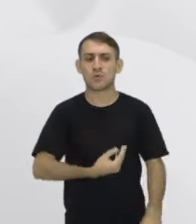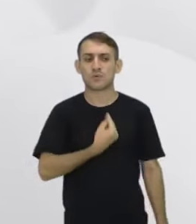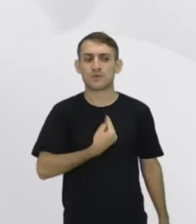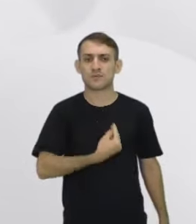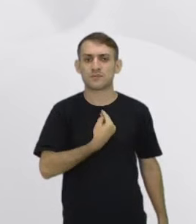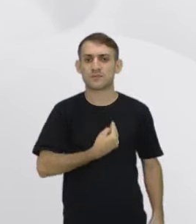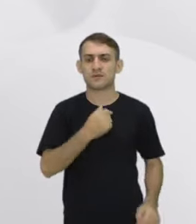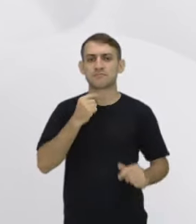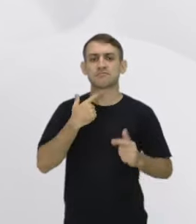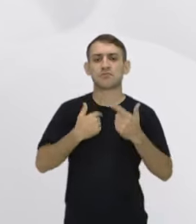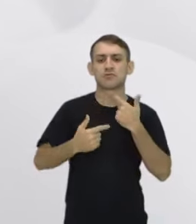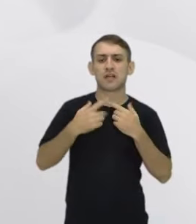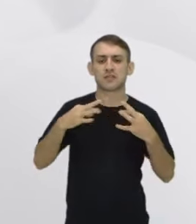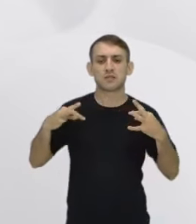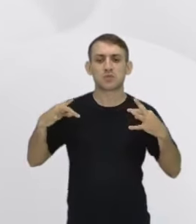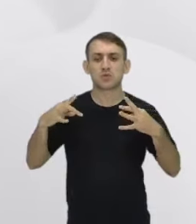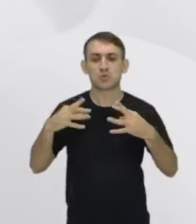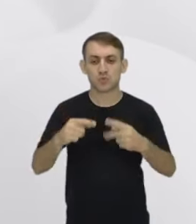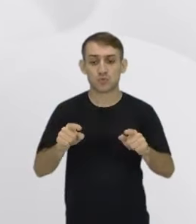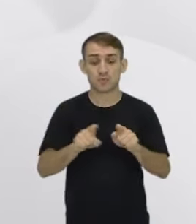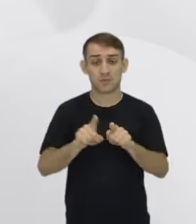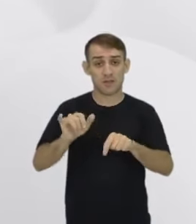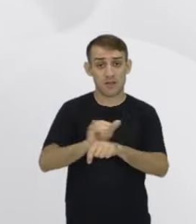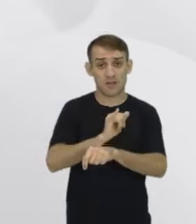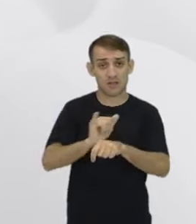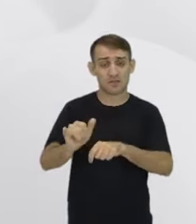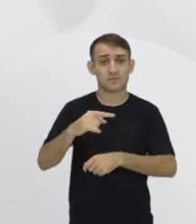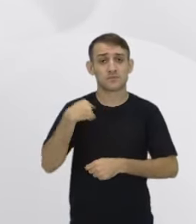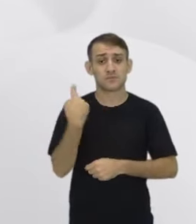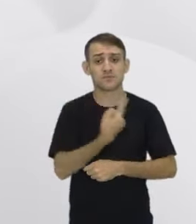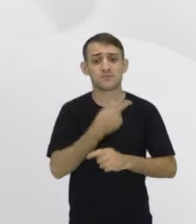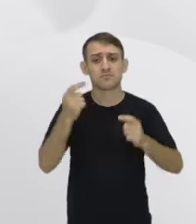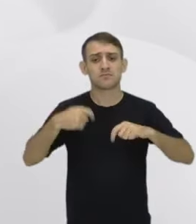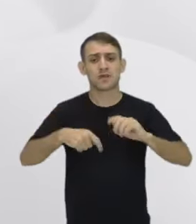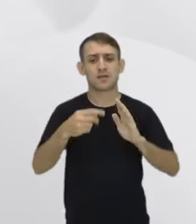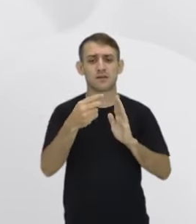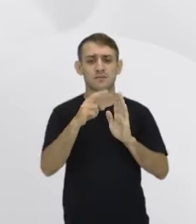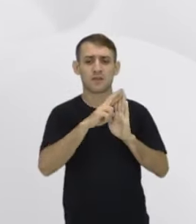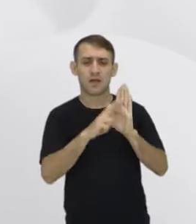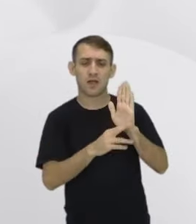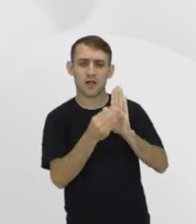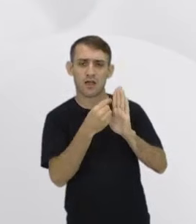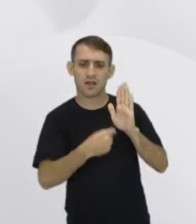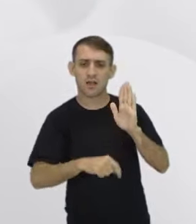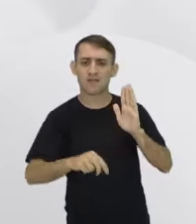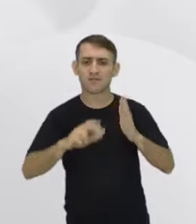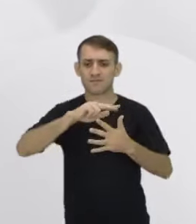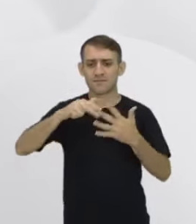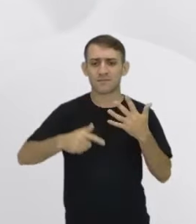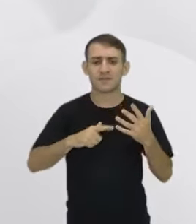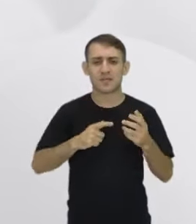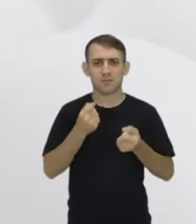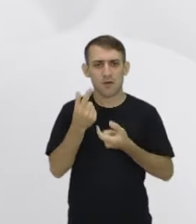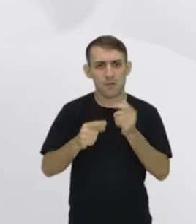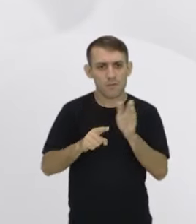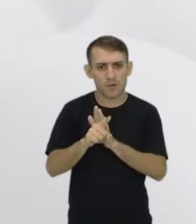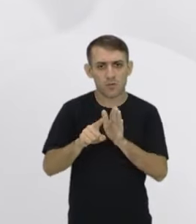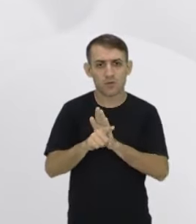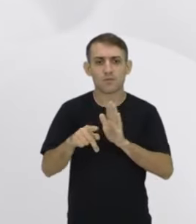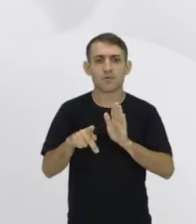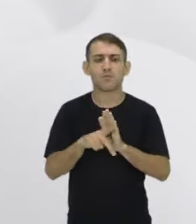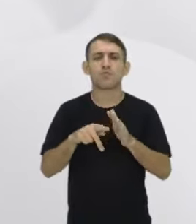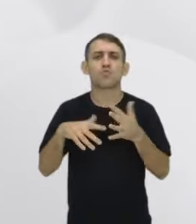os nossos anseios, nossos desejos. Então, as formas que a gente pode registrar são variadas. E aí ele traz perguntas norteadoras pra vocês.